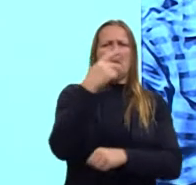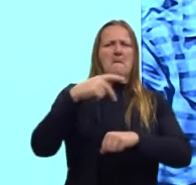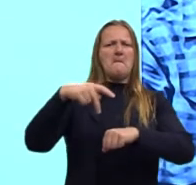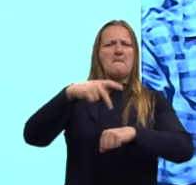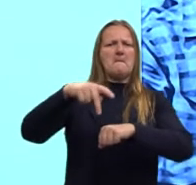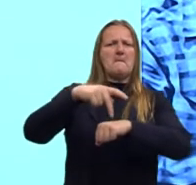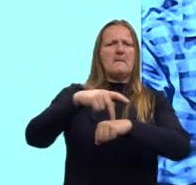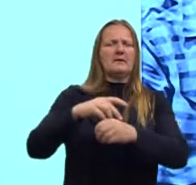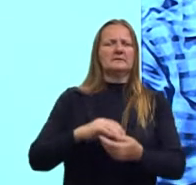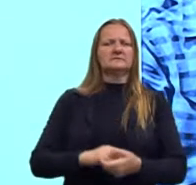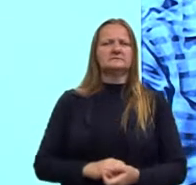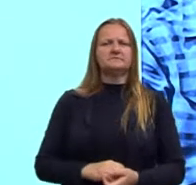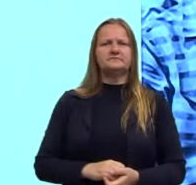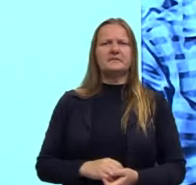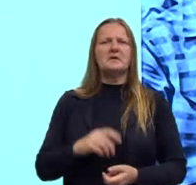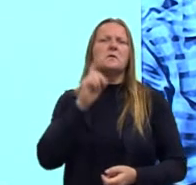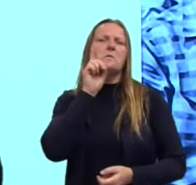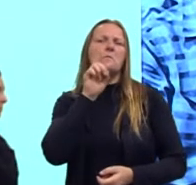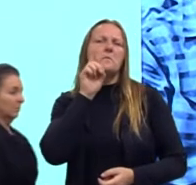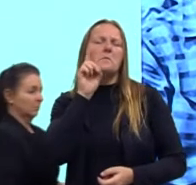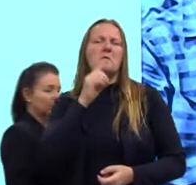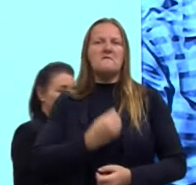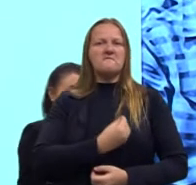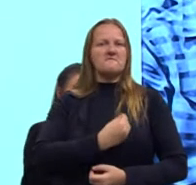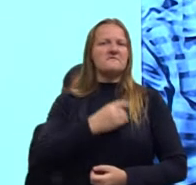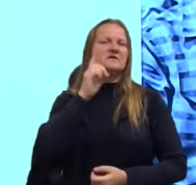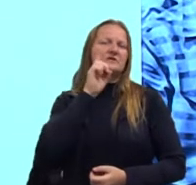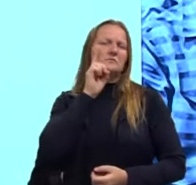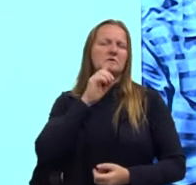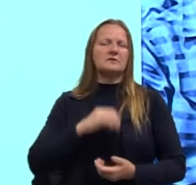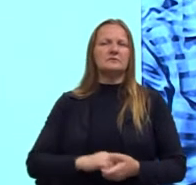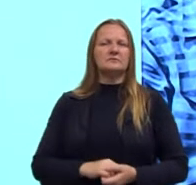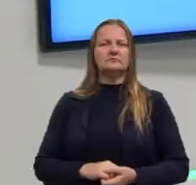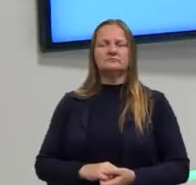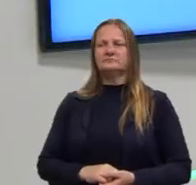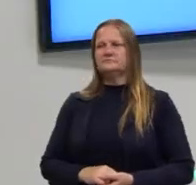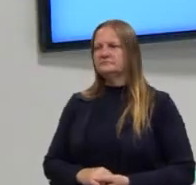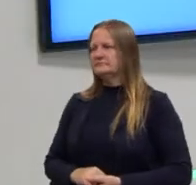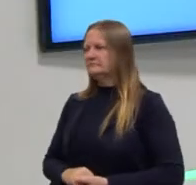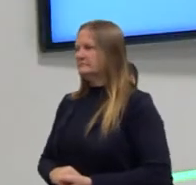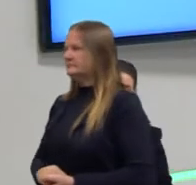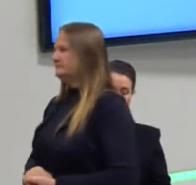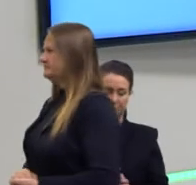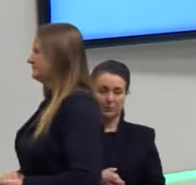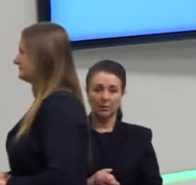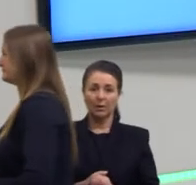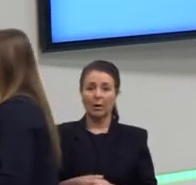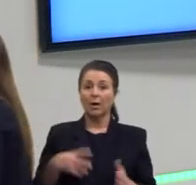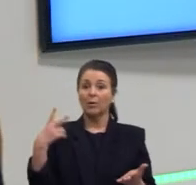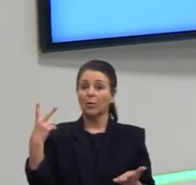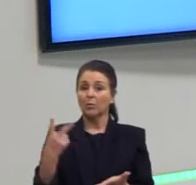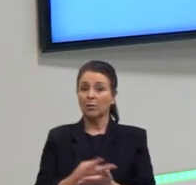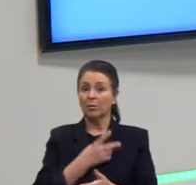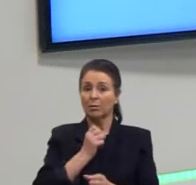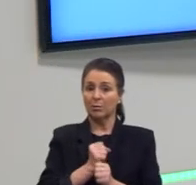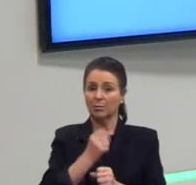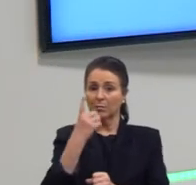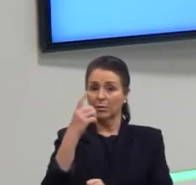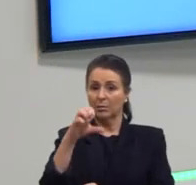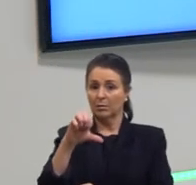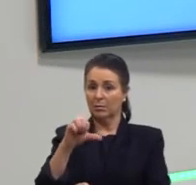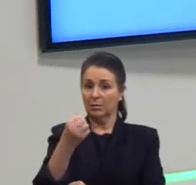é o fim do modo de vida americano. Isso, gente, ressaltando, aconteceu em 1960, há